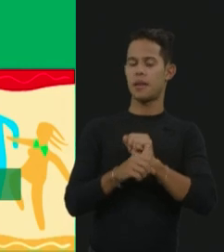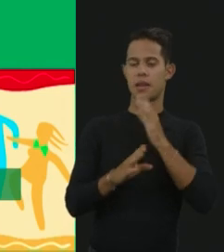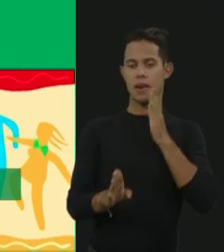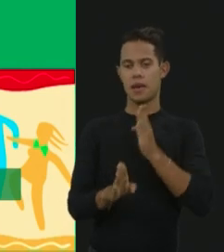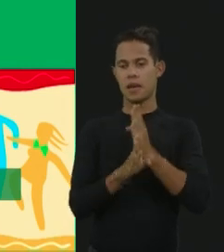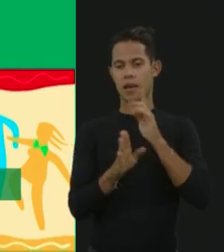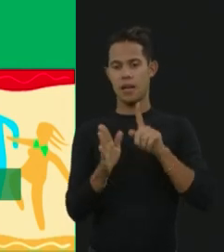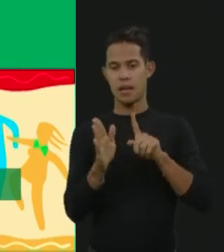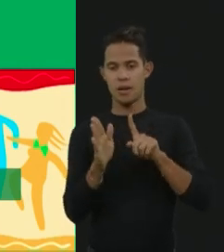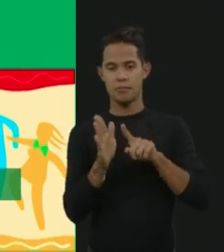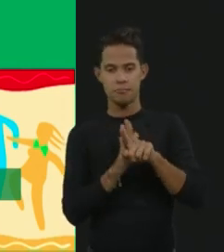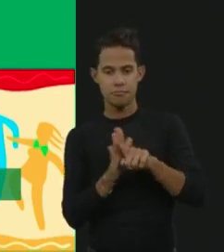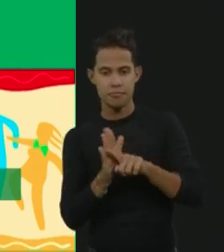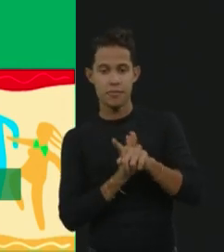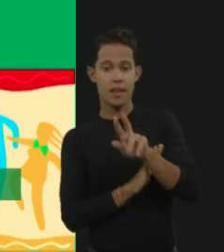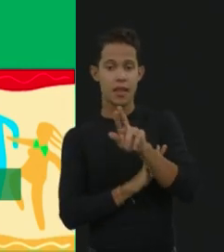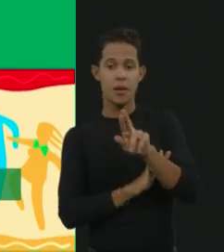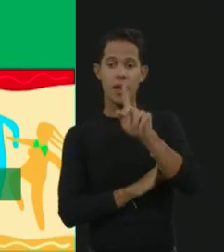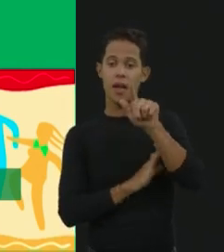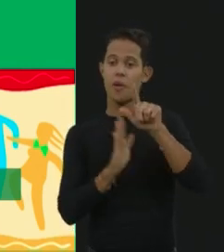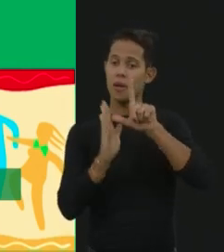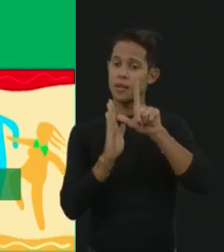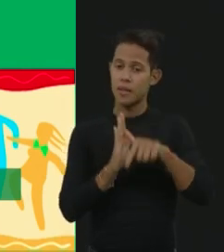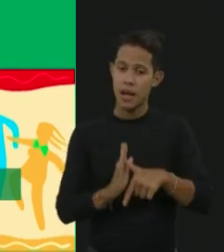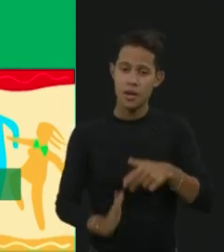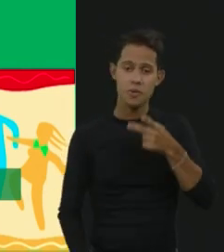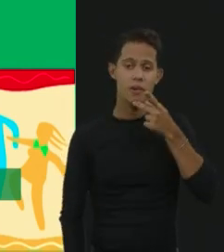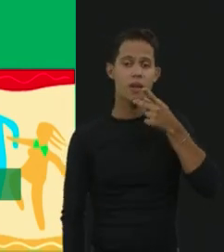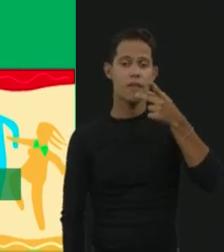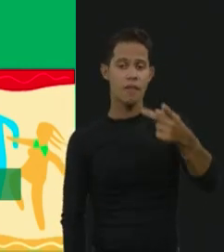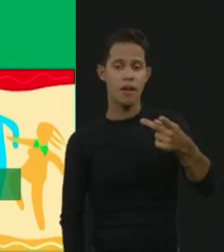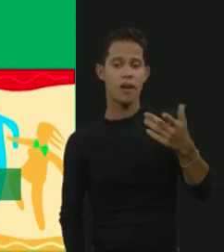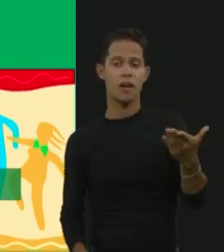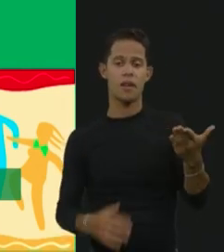diagnóstico já tá ali, é um atraso, é atraso de fala, é um atraso de ouvimento, né?